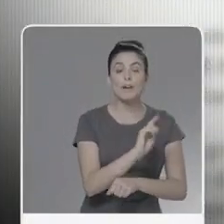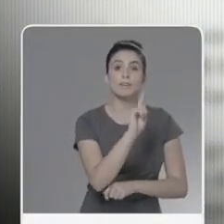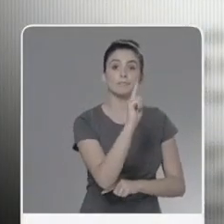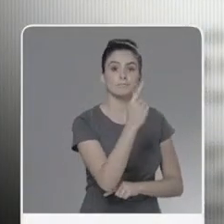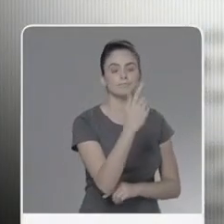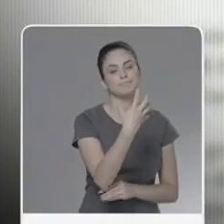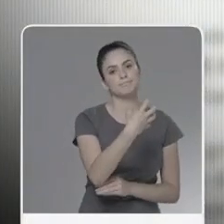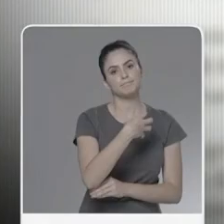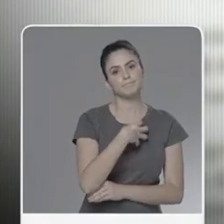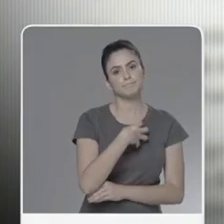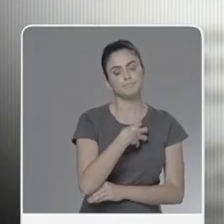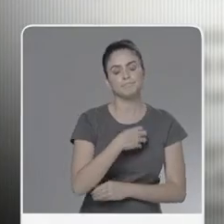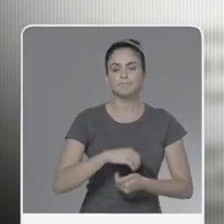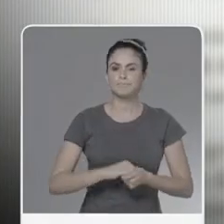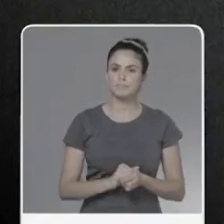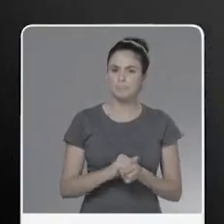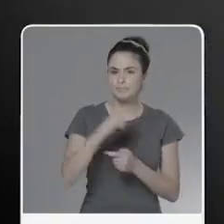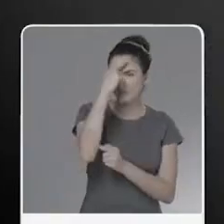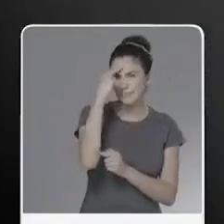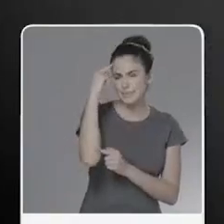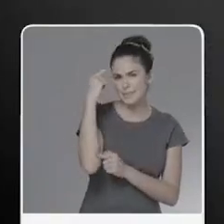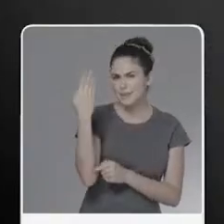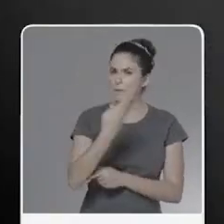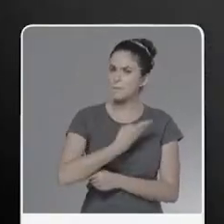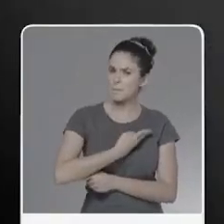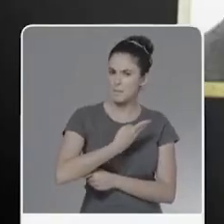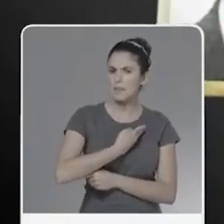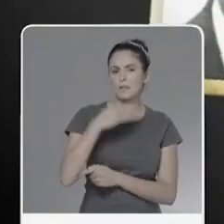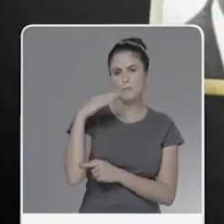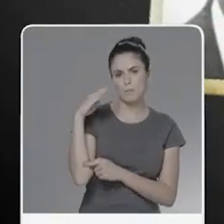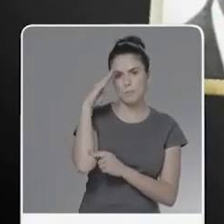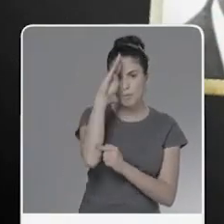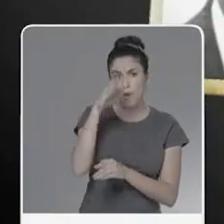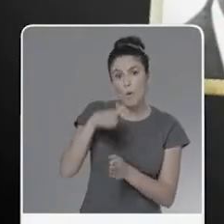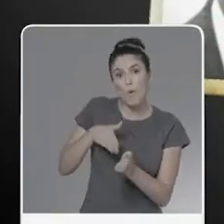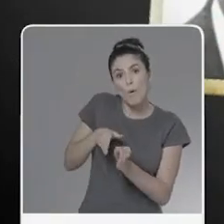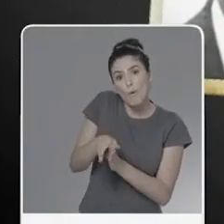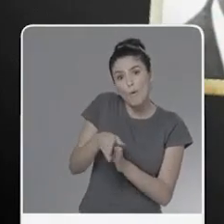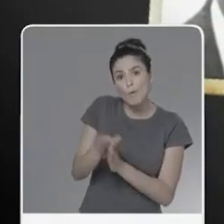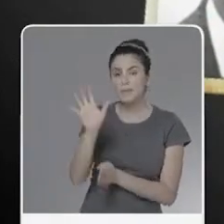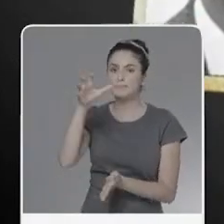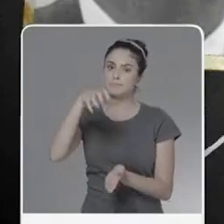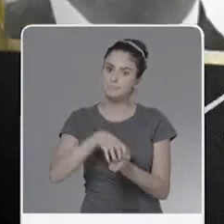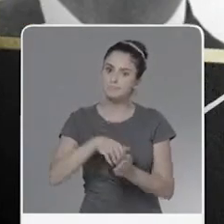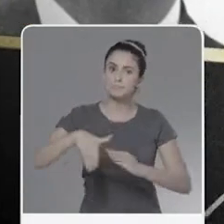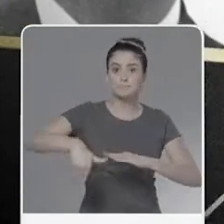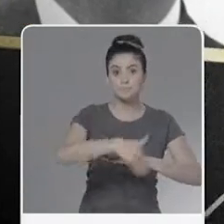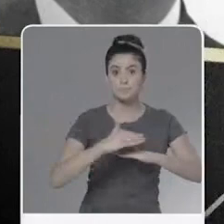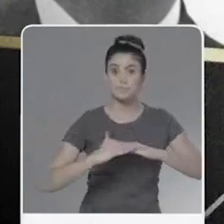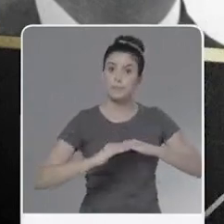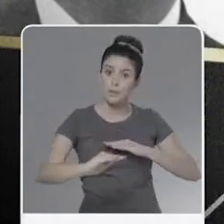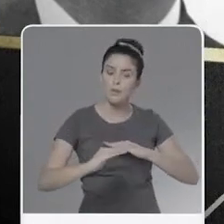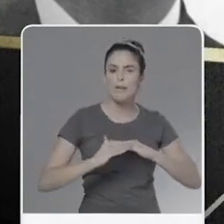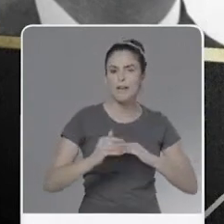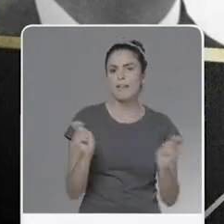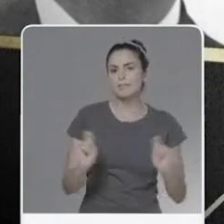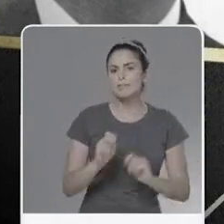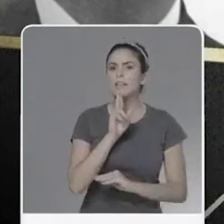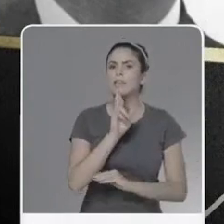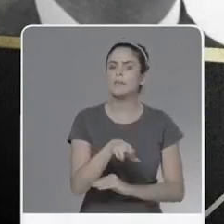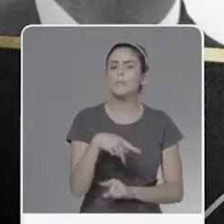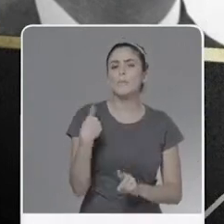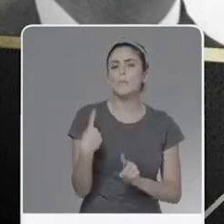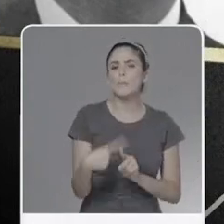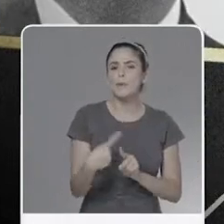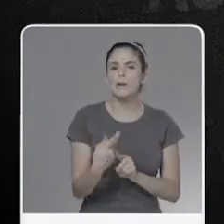Tocantins, Goiás e Bahia. Jorginho, que se diz amigo de Bolsonaro e indicou o comando do departamento de estradas,